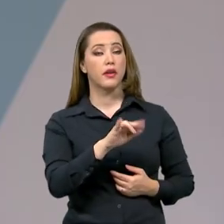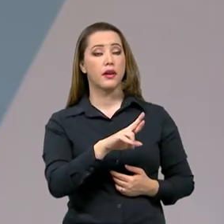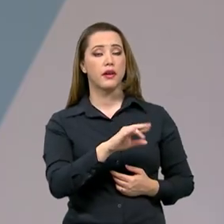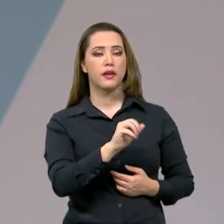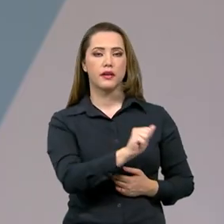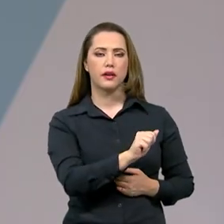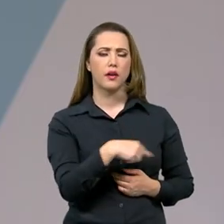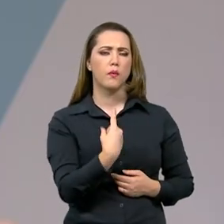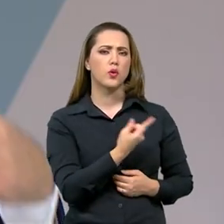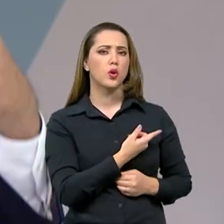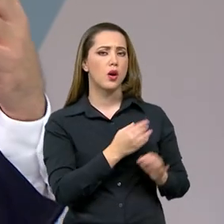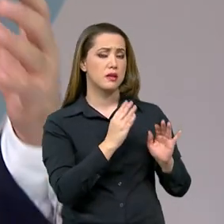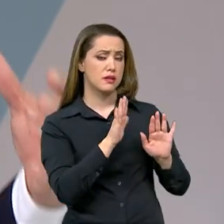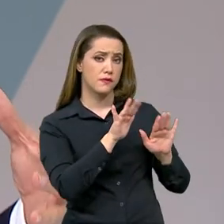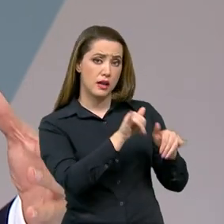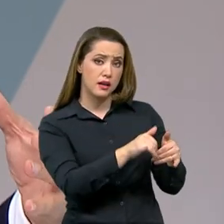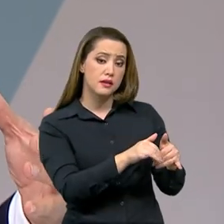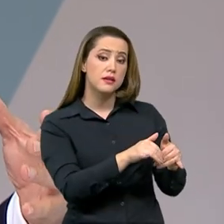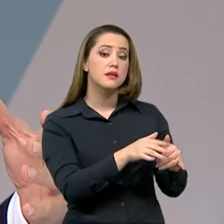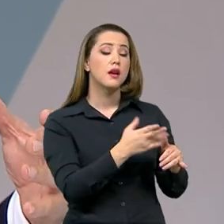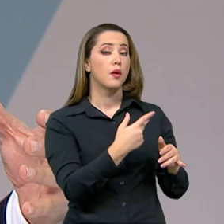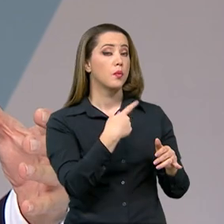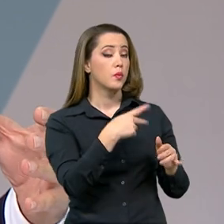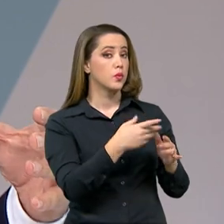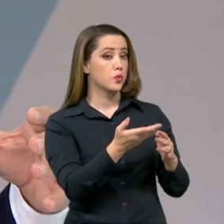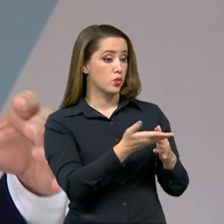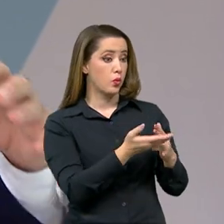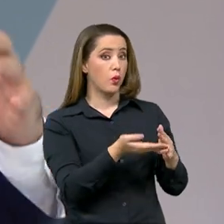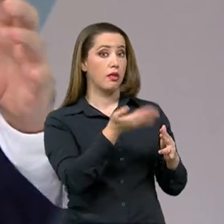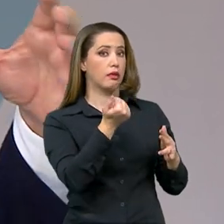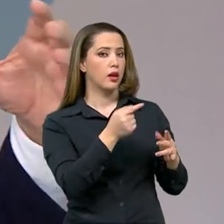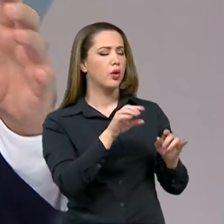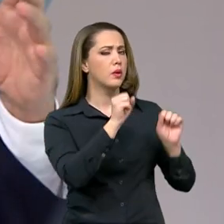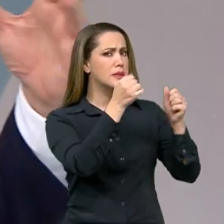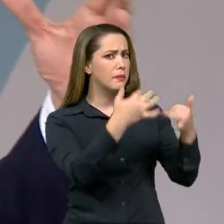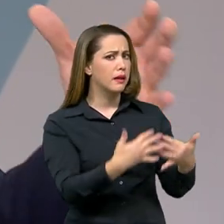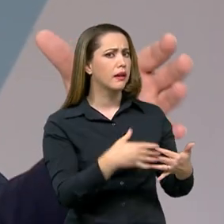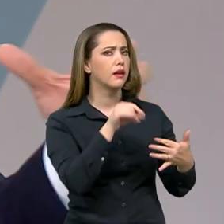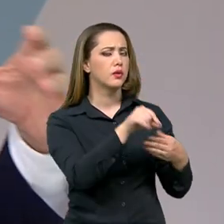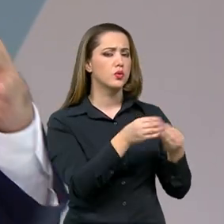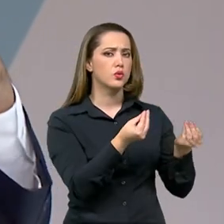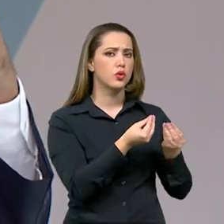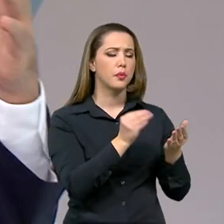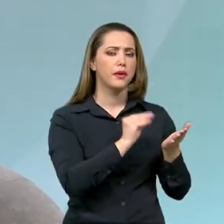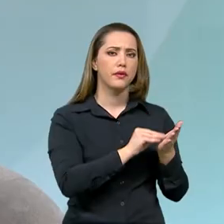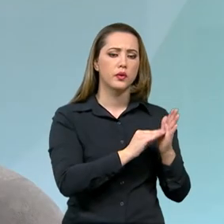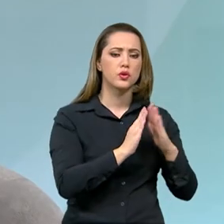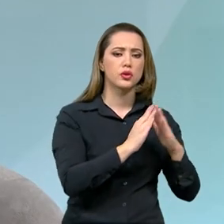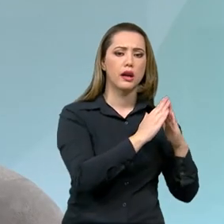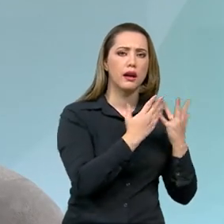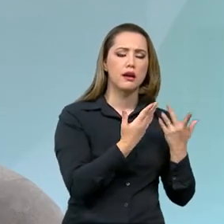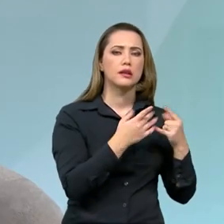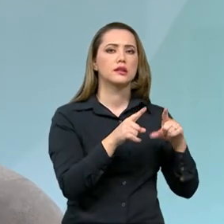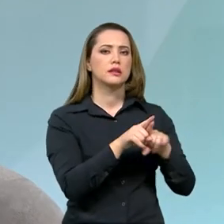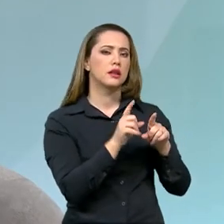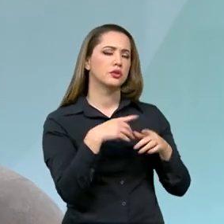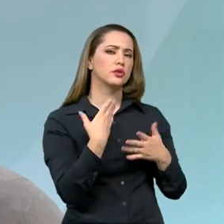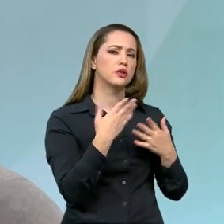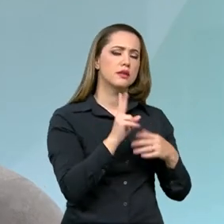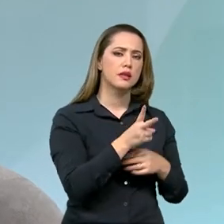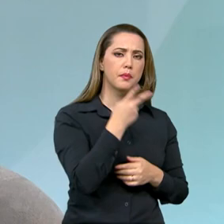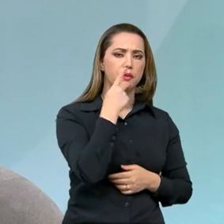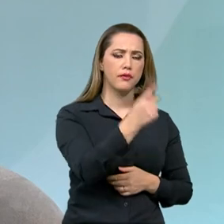o primeiro bloco falando da política habitacional do governo federal para combater esse déficit. Fala-se muito em 6,6 milhões de